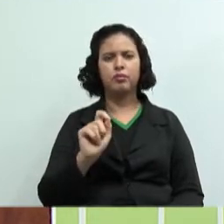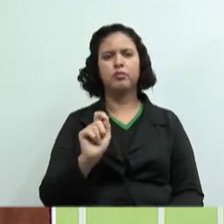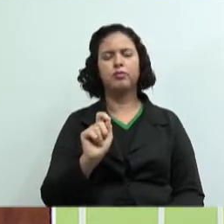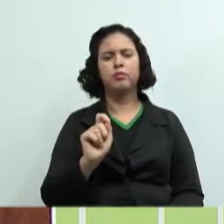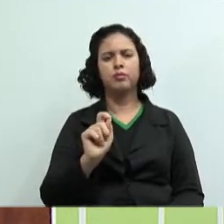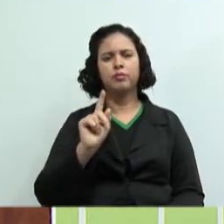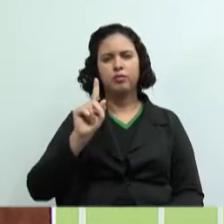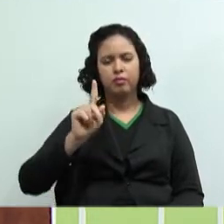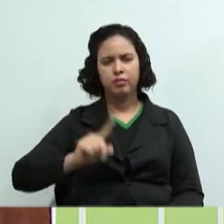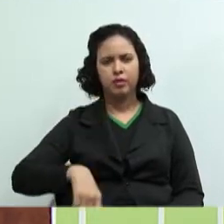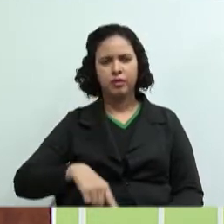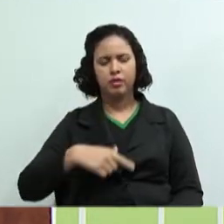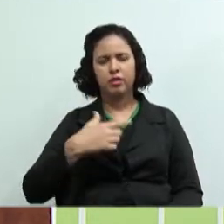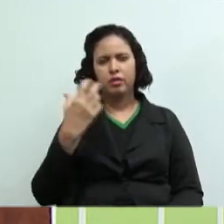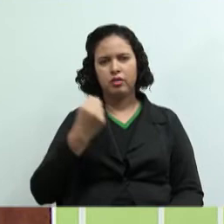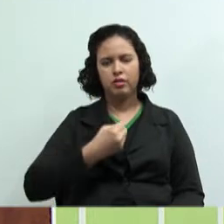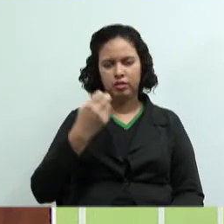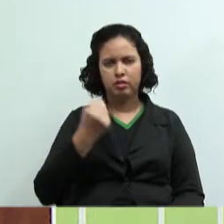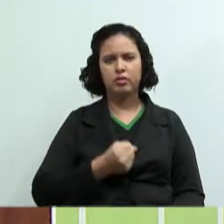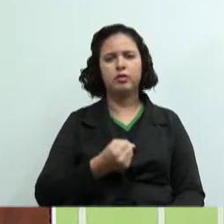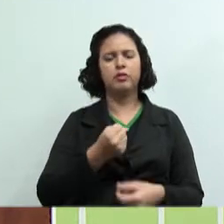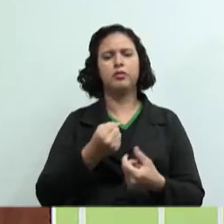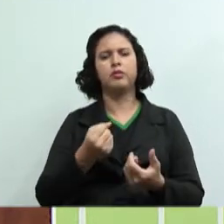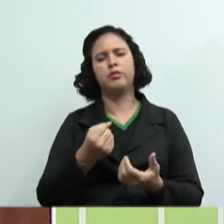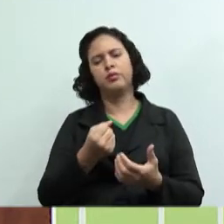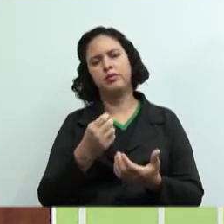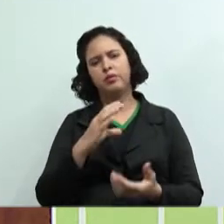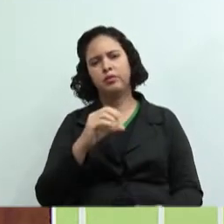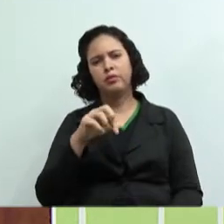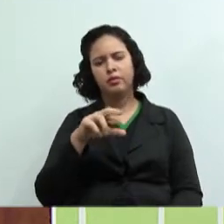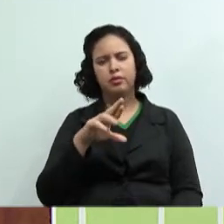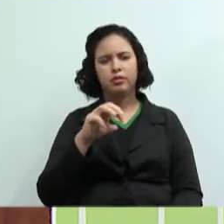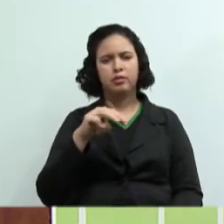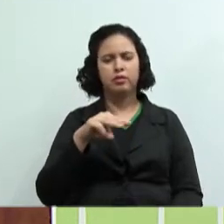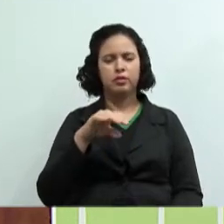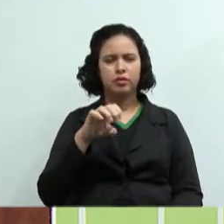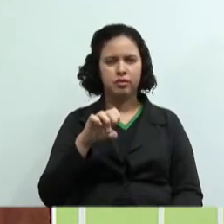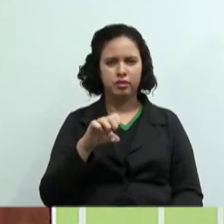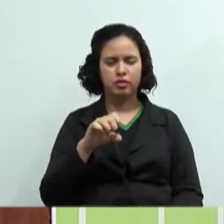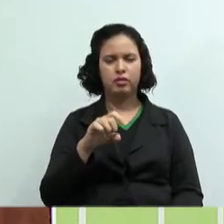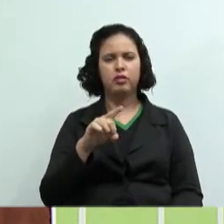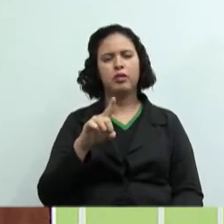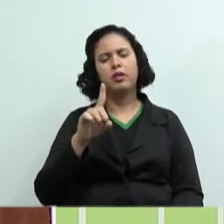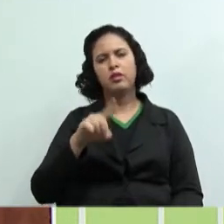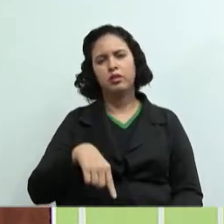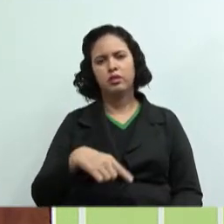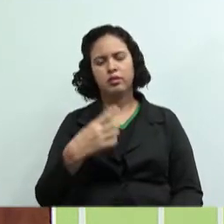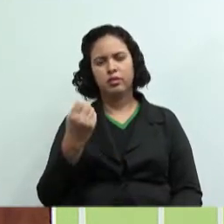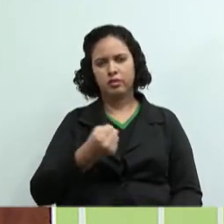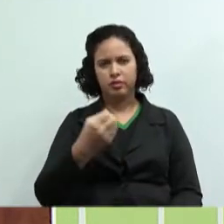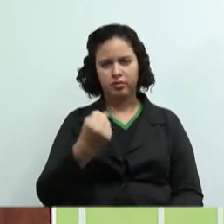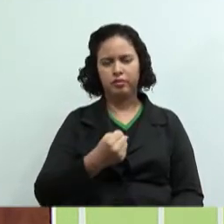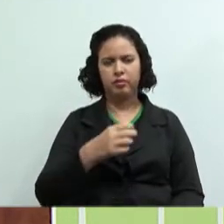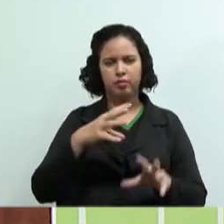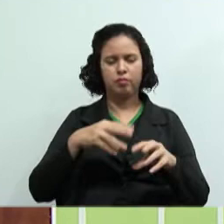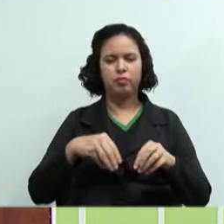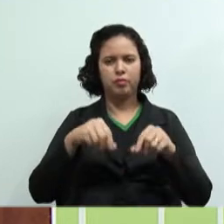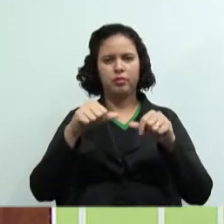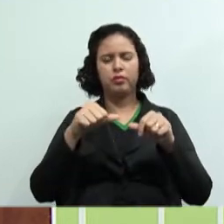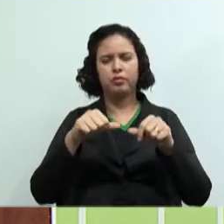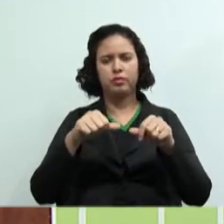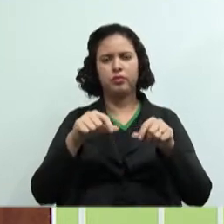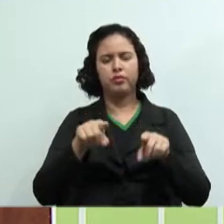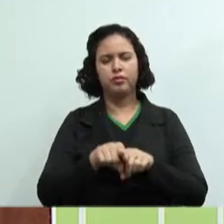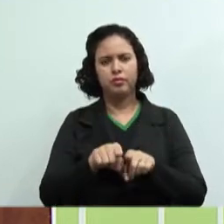será o leite condensado, o creme de leite, os ovos, o leite integral e duas colherzinhas bem